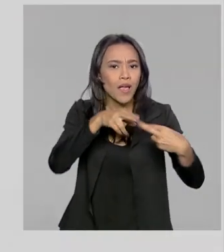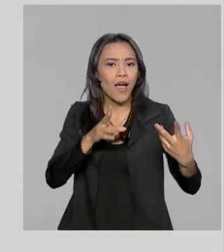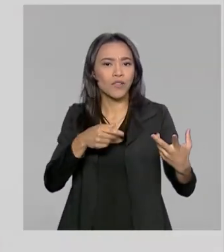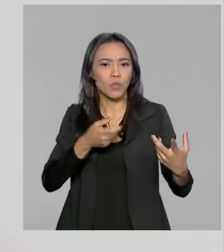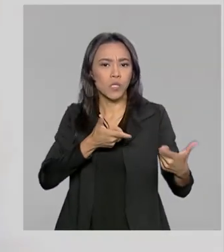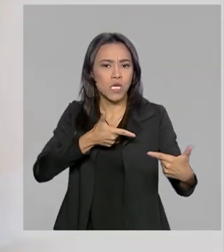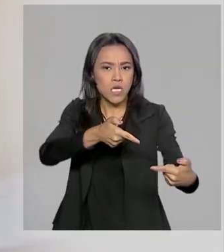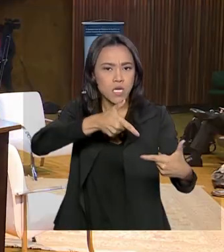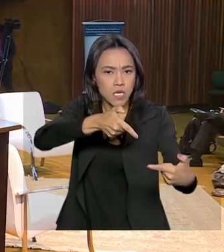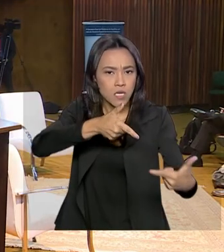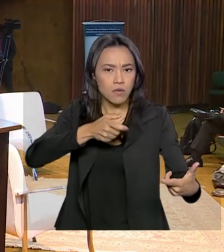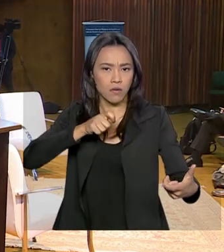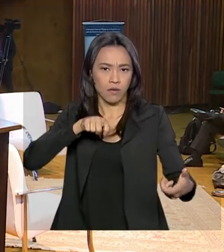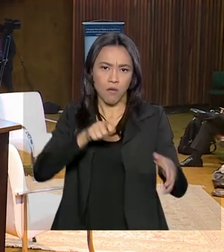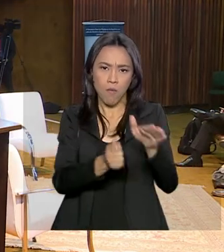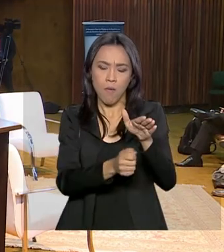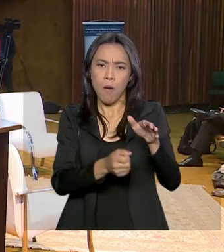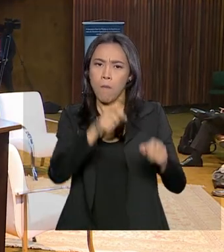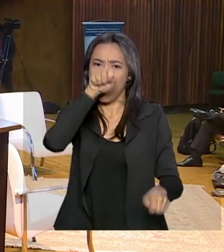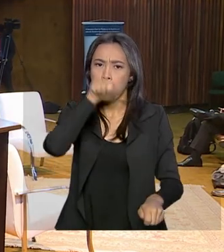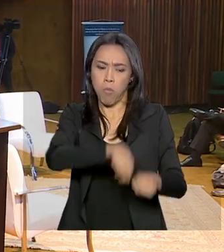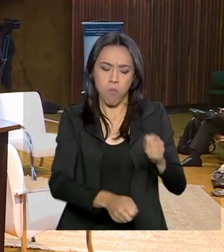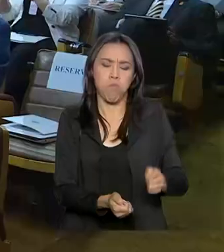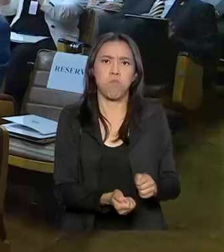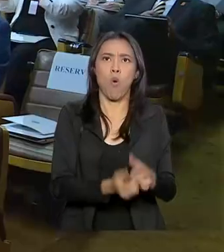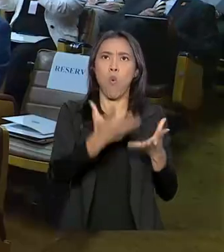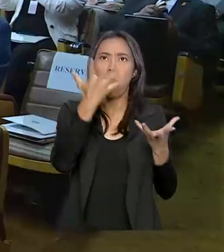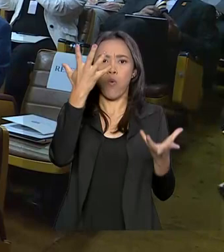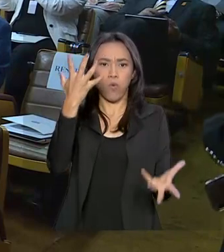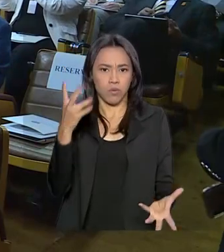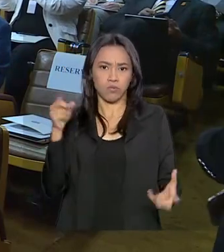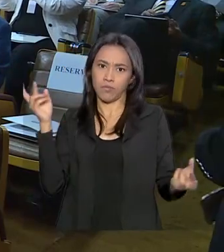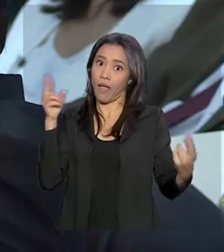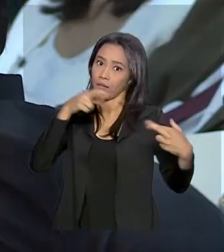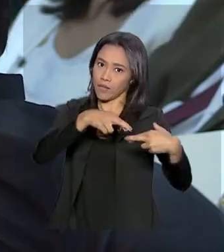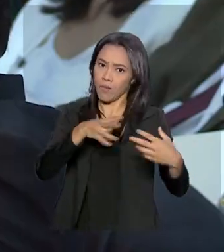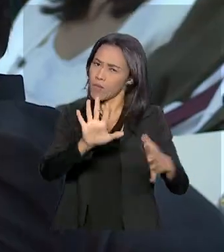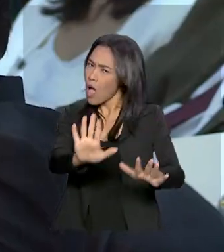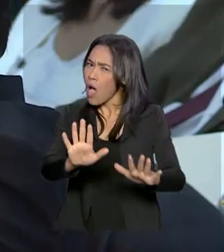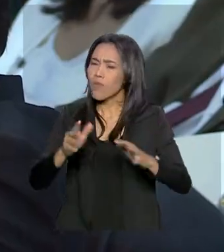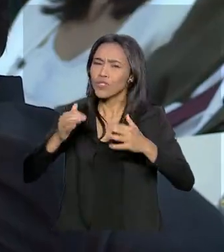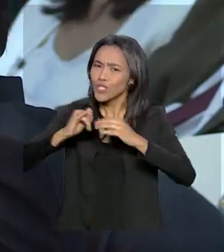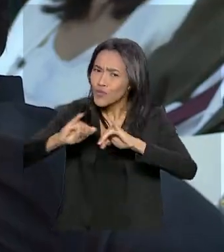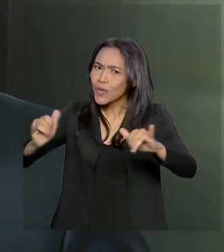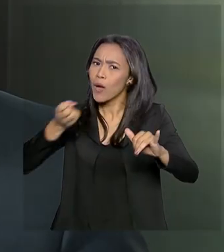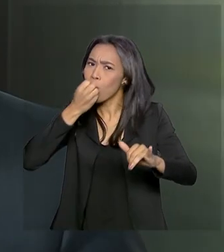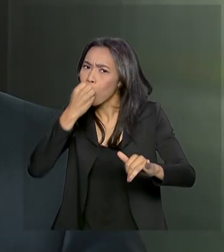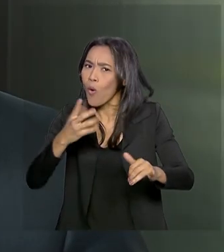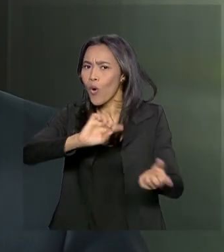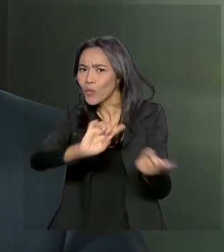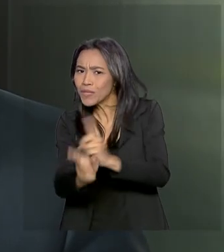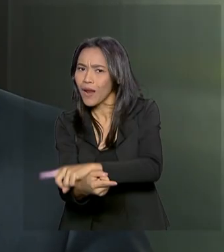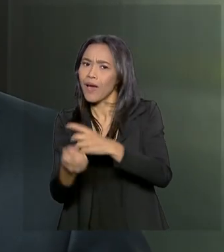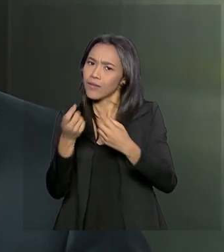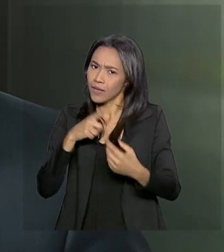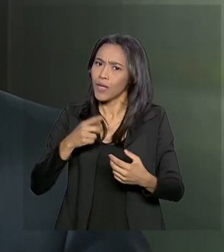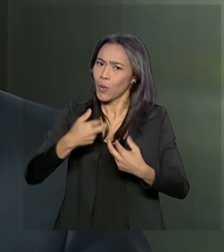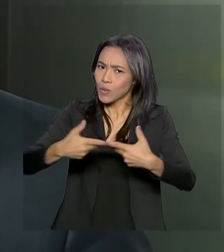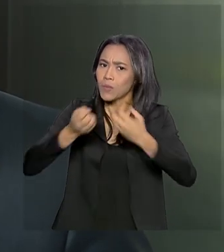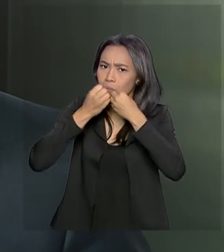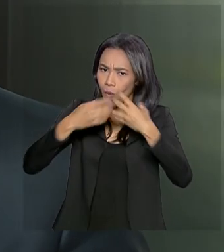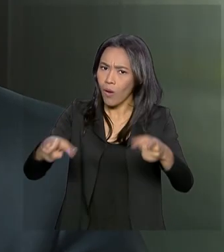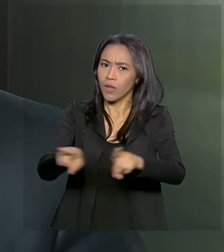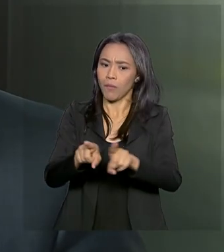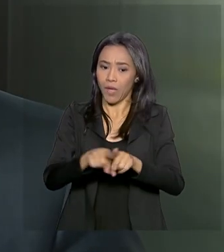ou perigoso. Um seminário foi realizado em Brasília para divulgar o lado bom dessa tecnologia. Ainda existe uma percepção,